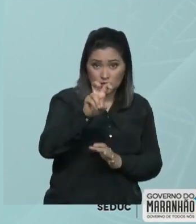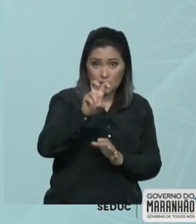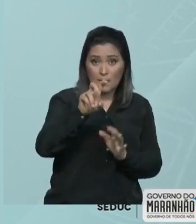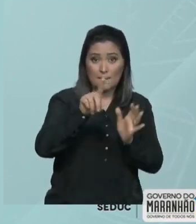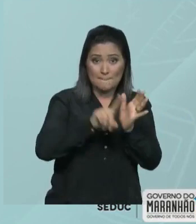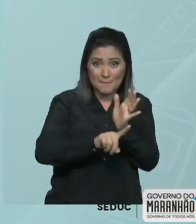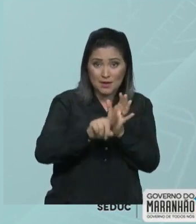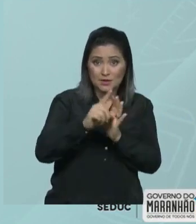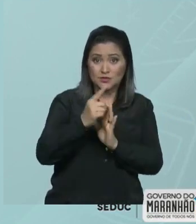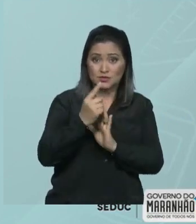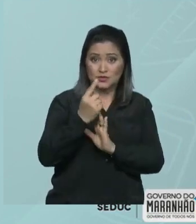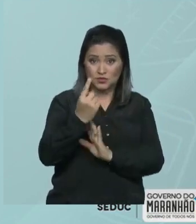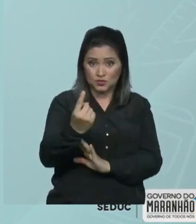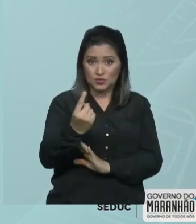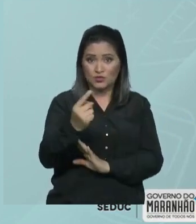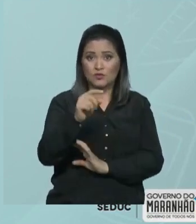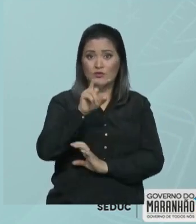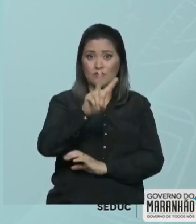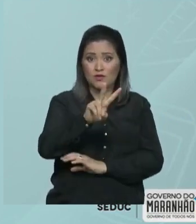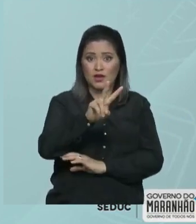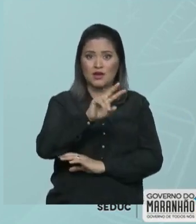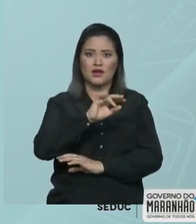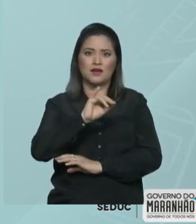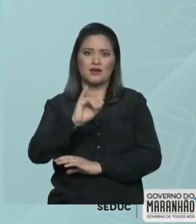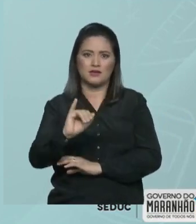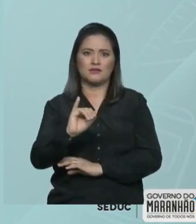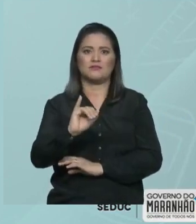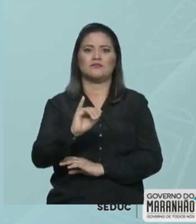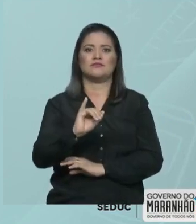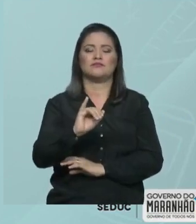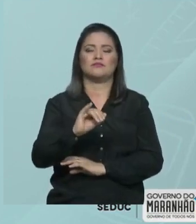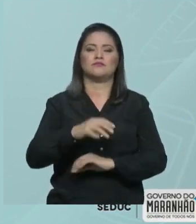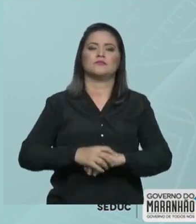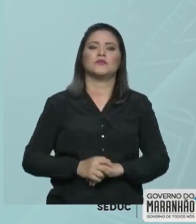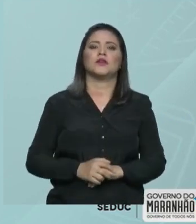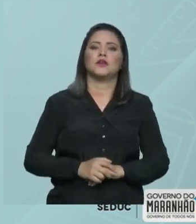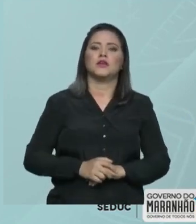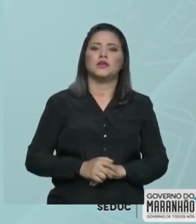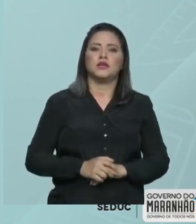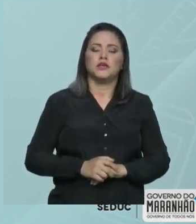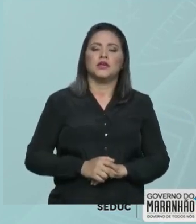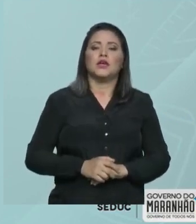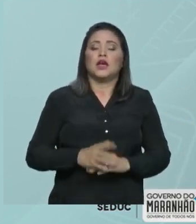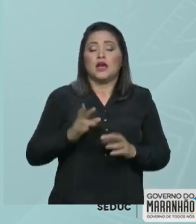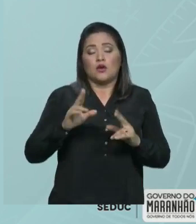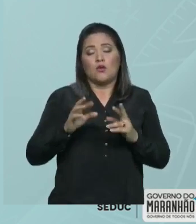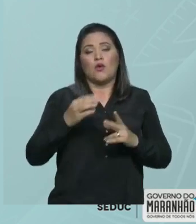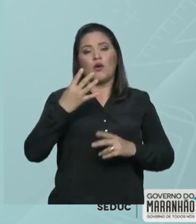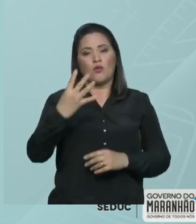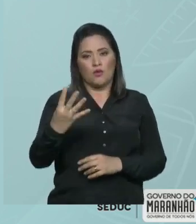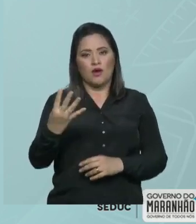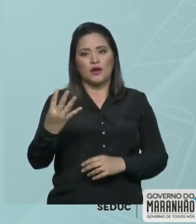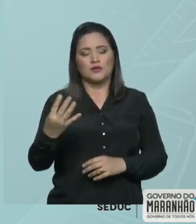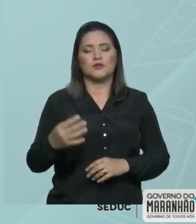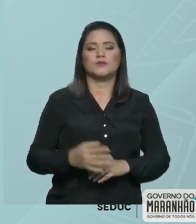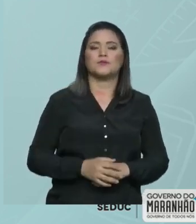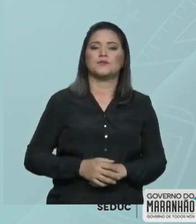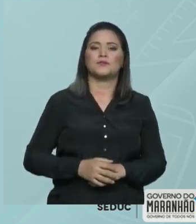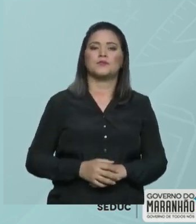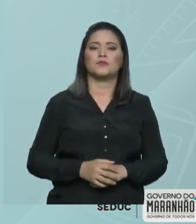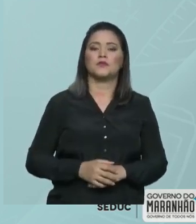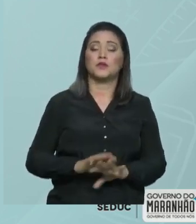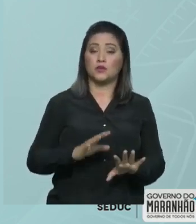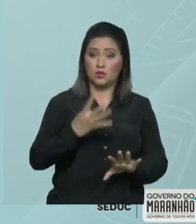VI. 5 menos 1. E isso vai me dar 4. Então, a forma de representar o 4 é IV.